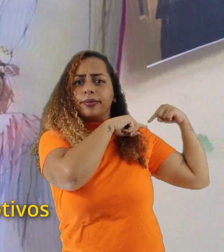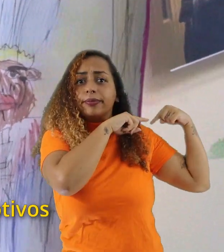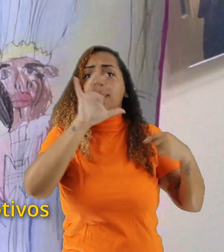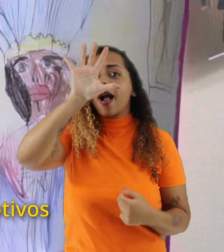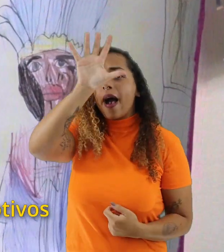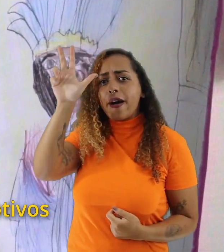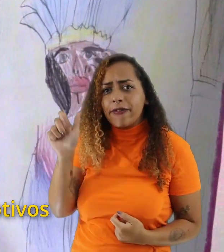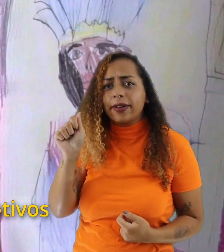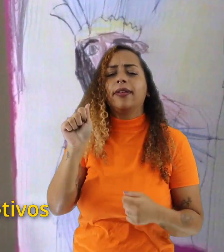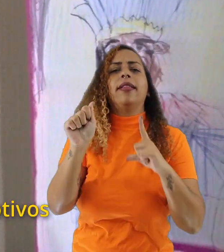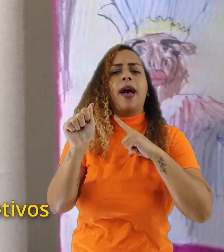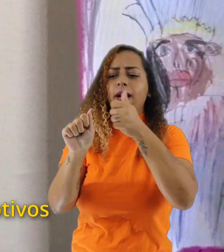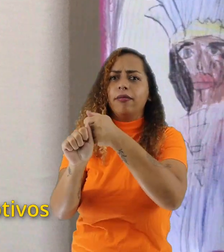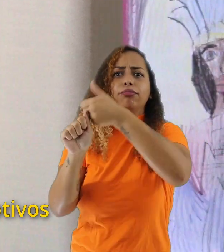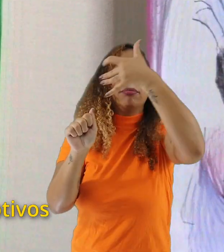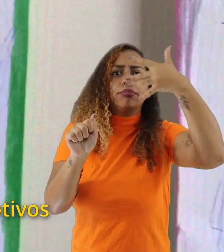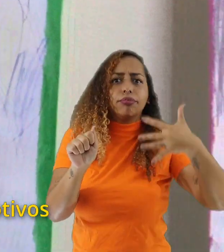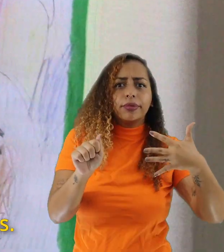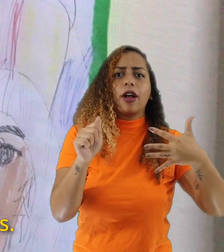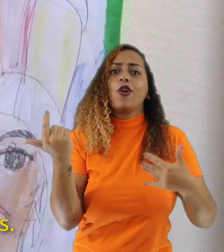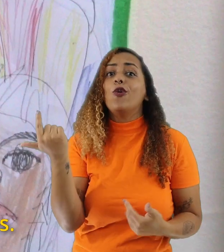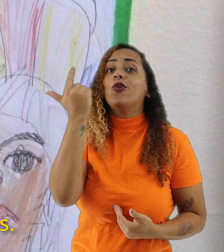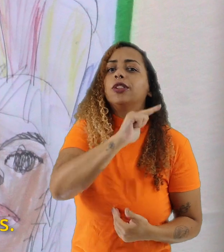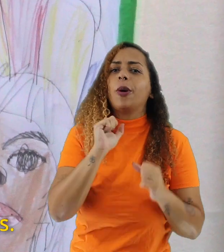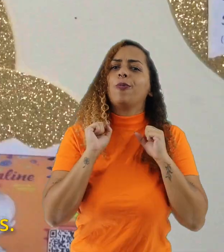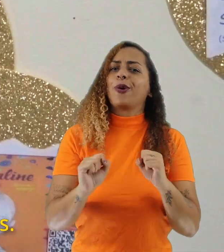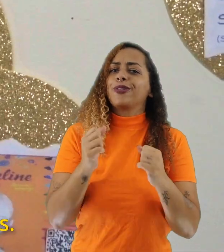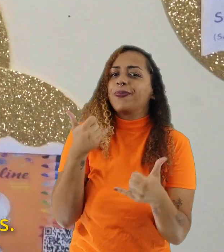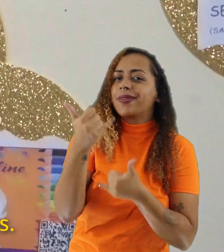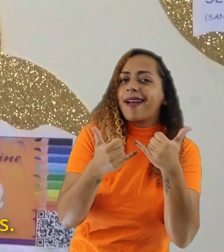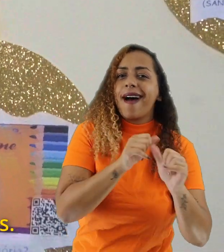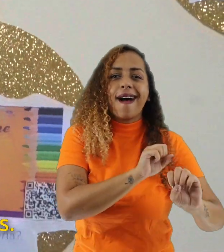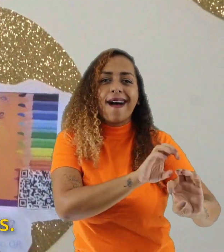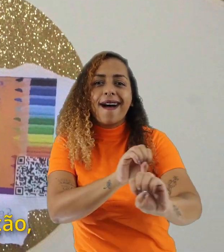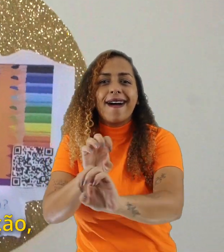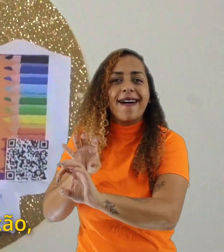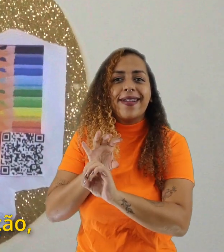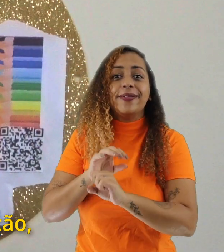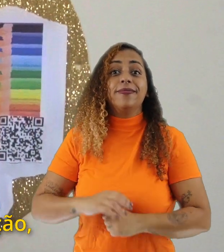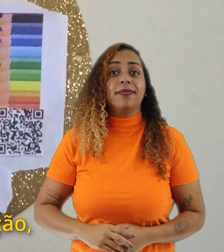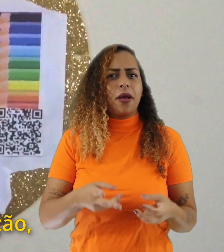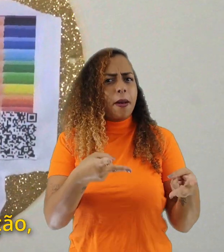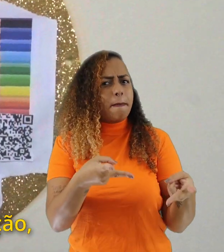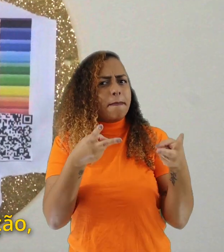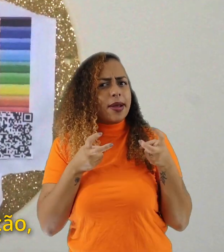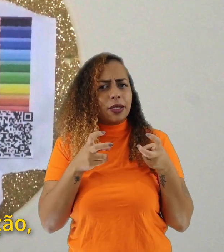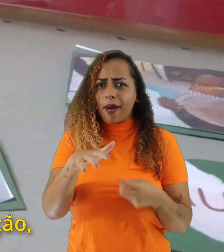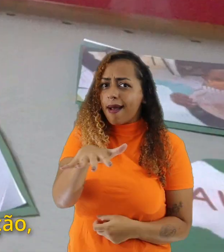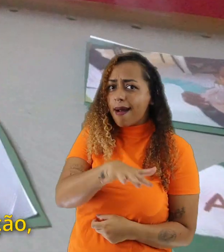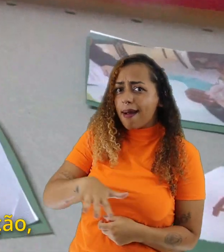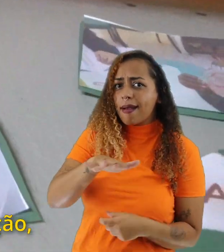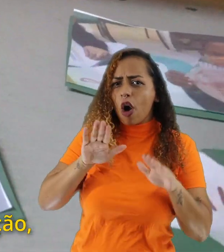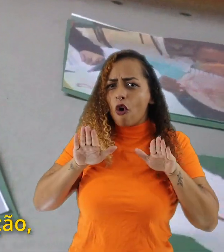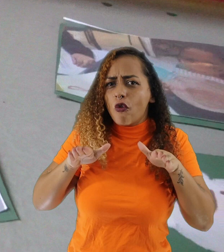Então tudo isso vira bons motivos de se transformar em brinquedos e brincadeiras. E a gente vê que num espaço que